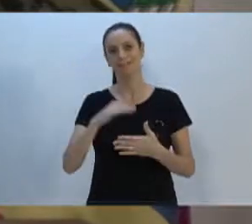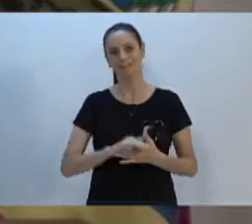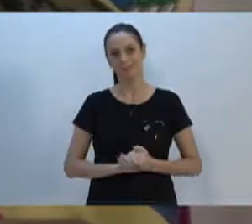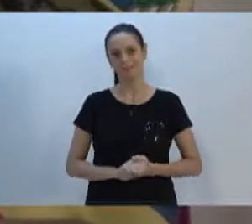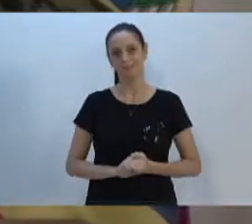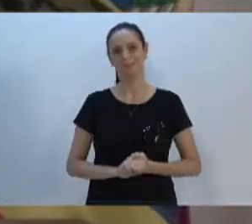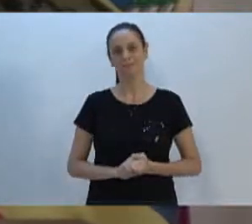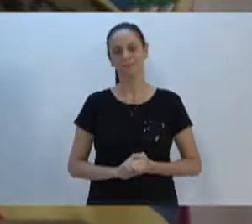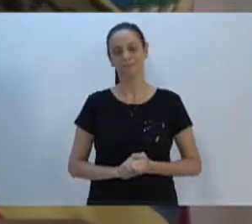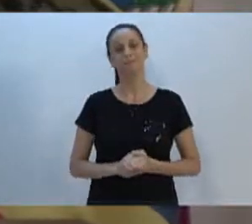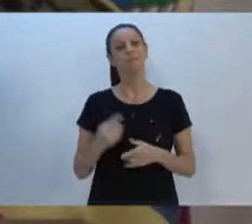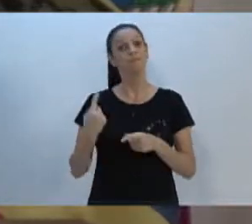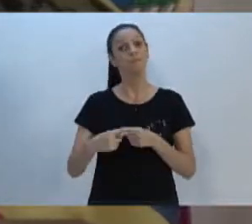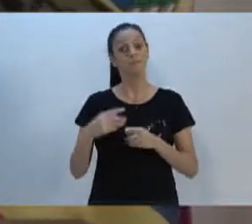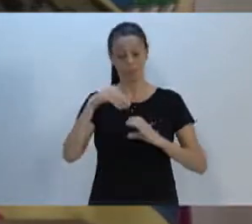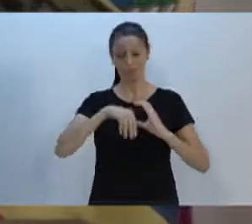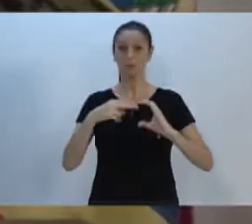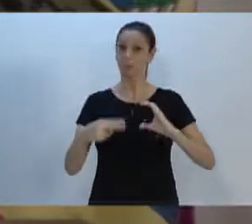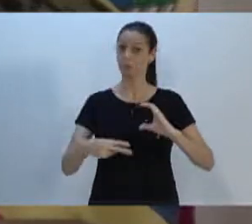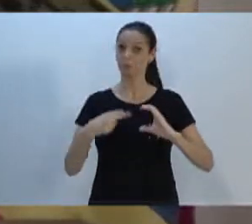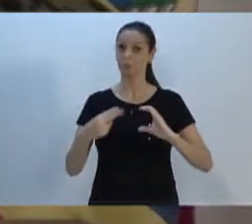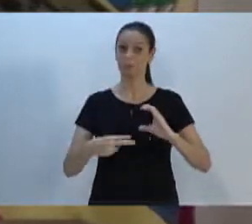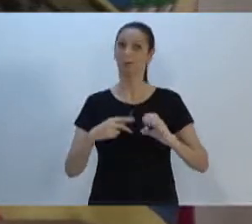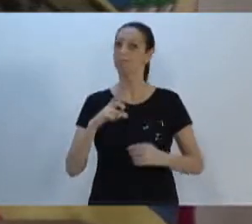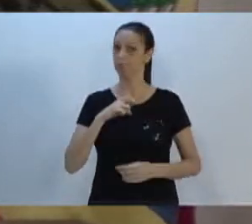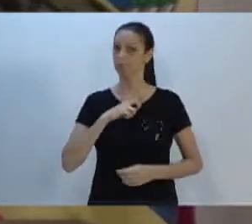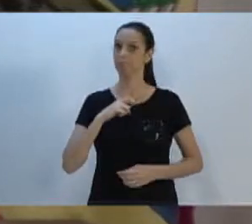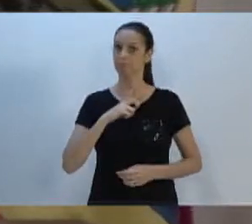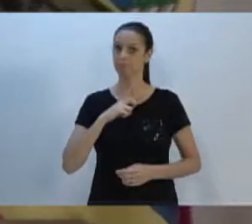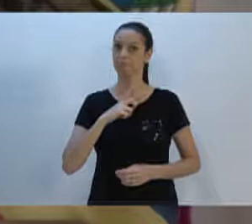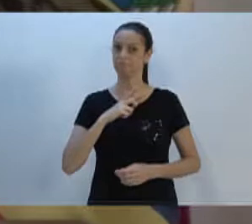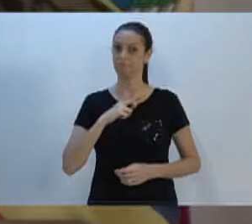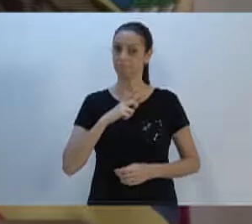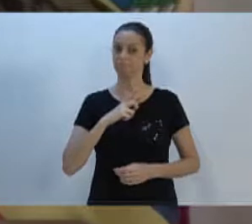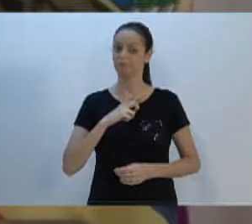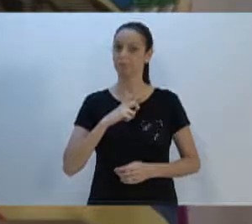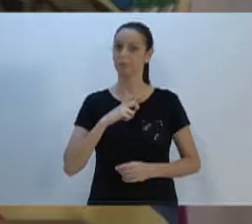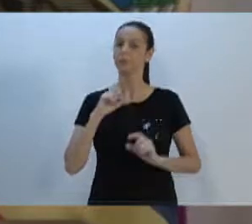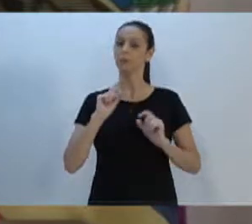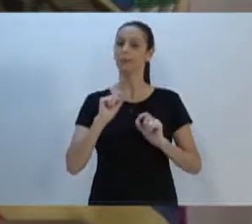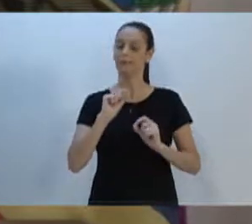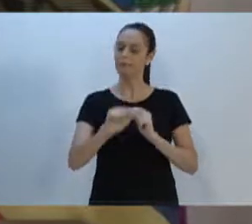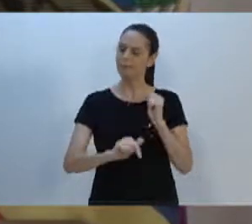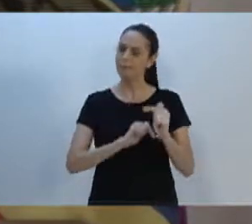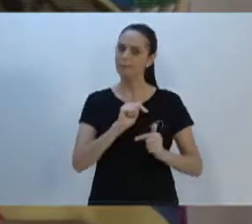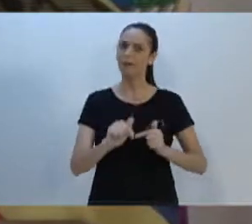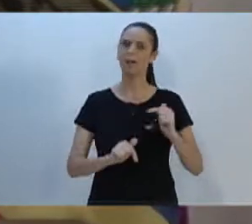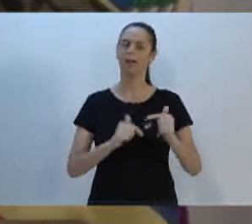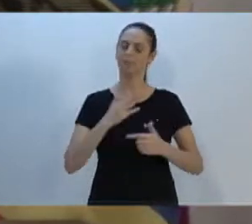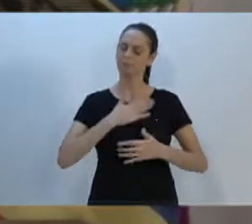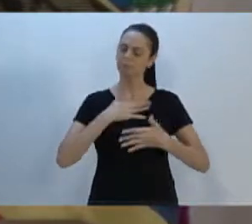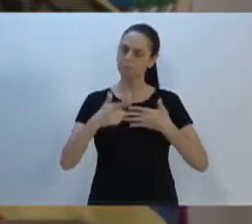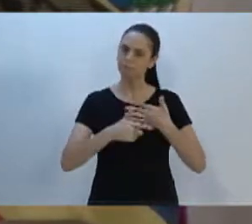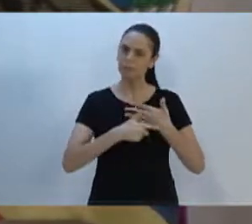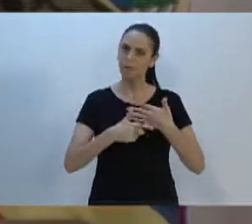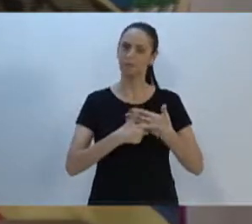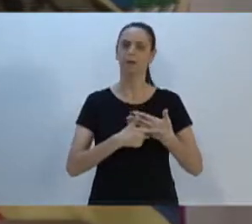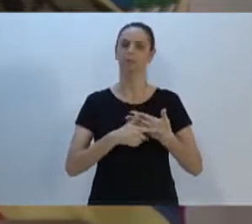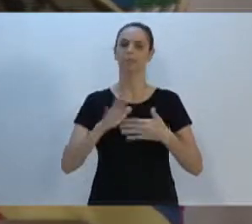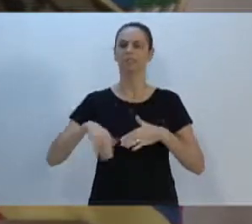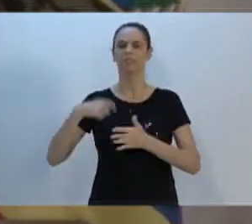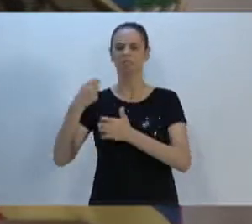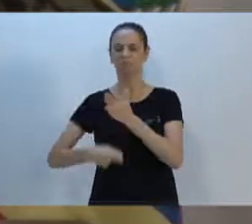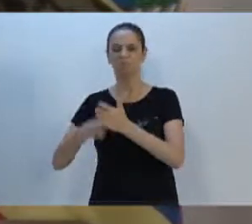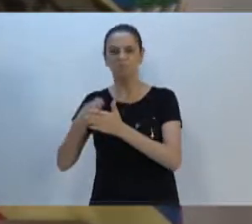aqui nessa Casa Legislativa eu tenho feito o meu papel. Sr. tenho reivindicado,